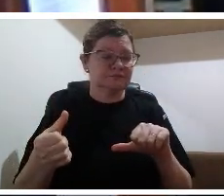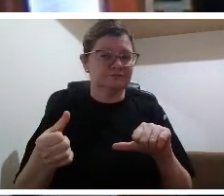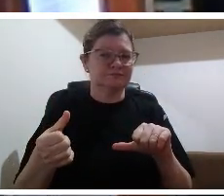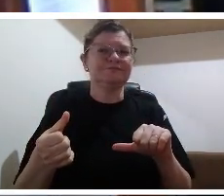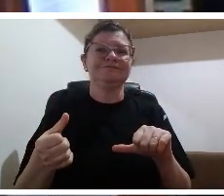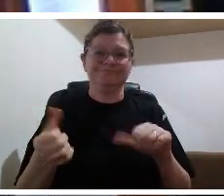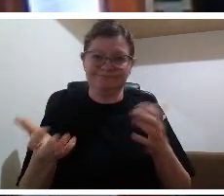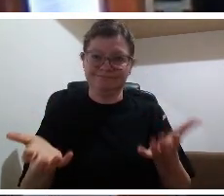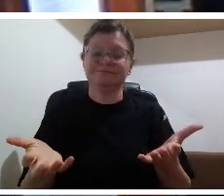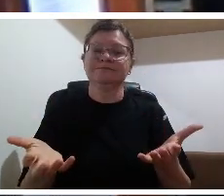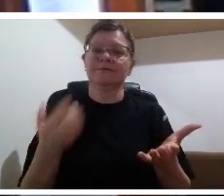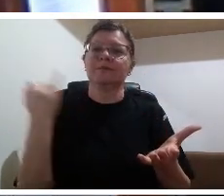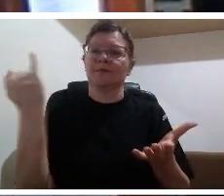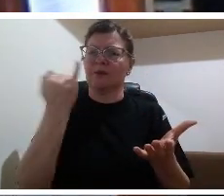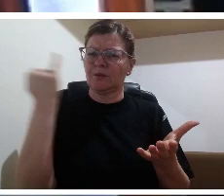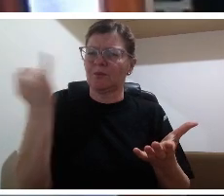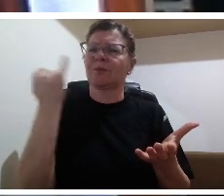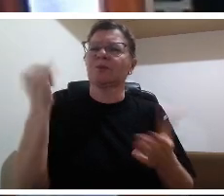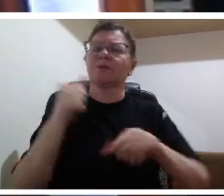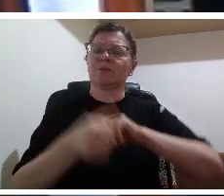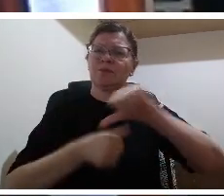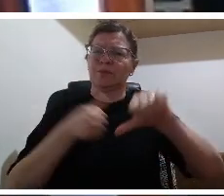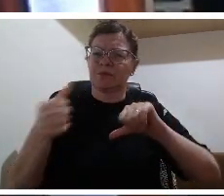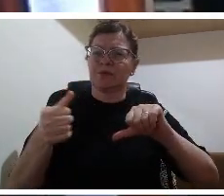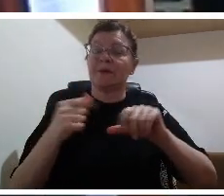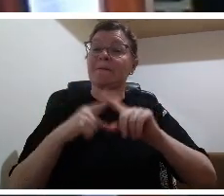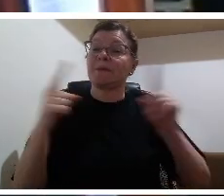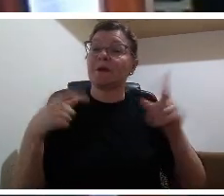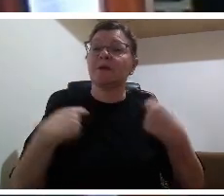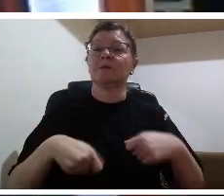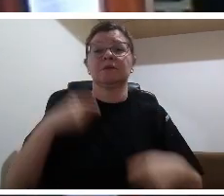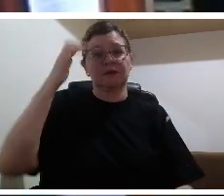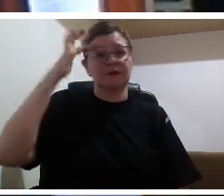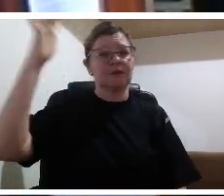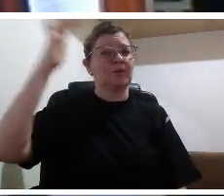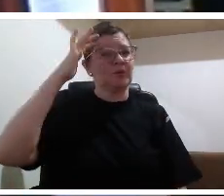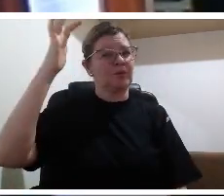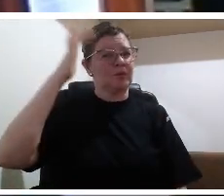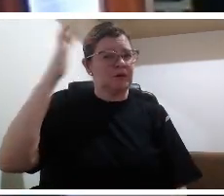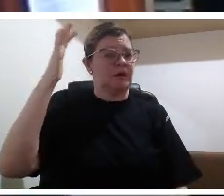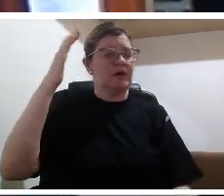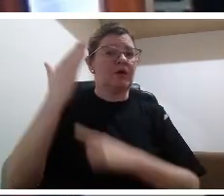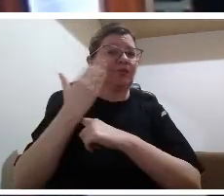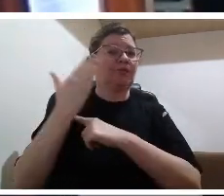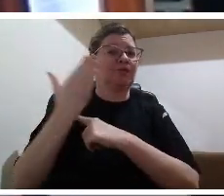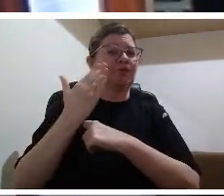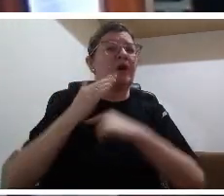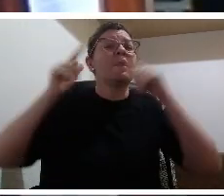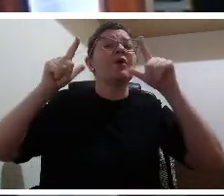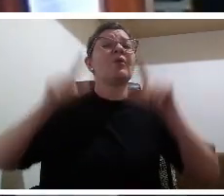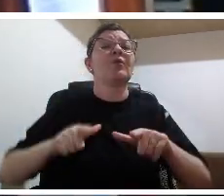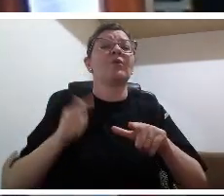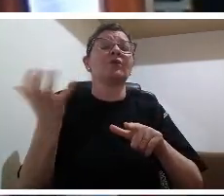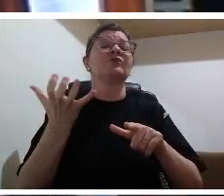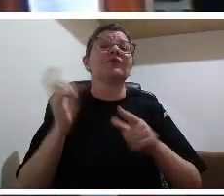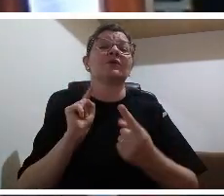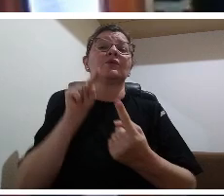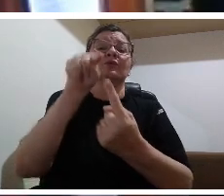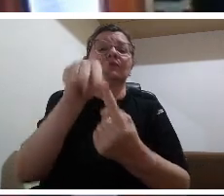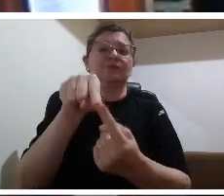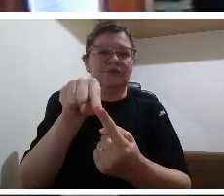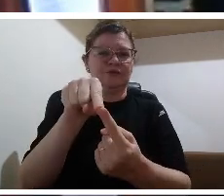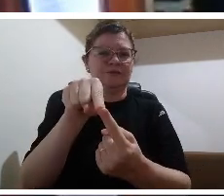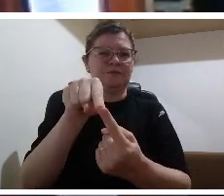com esse conhecimento então quem pretende a mudança tem que saber primeiro onde eu quero chegar porque se você está num ponto